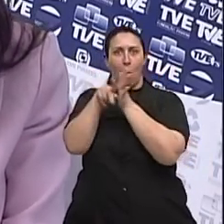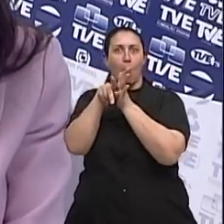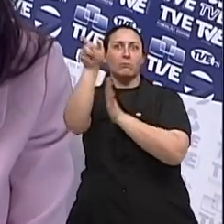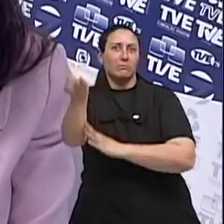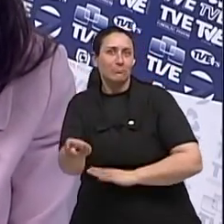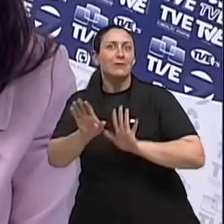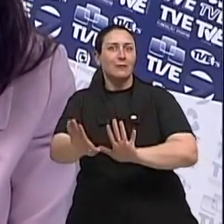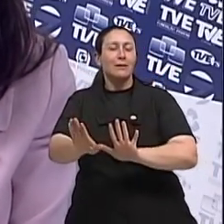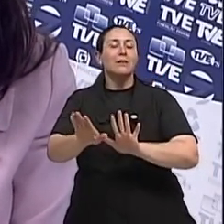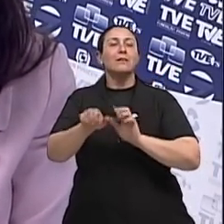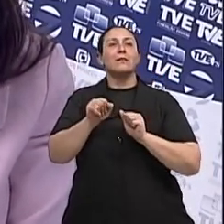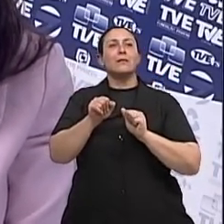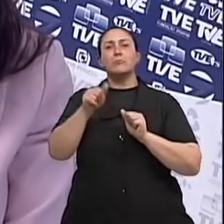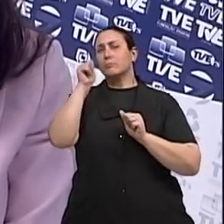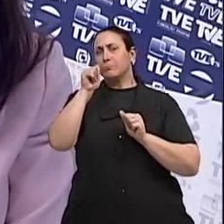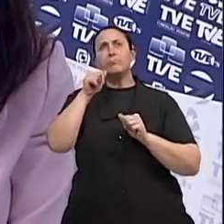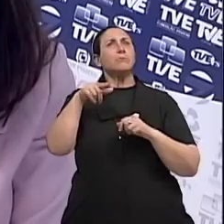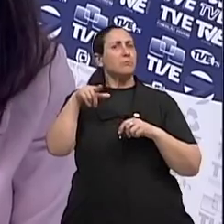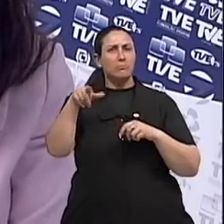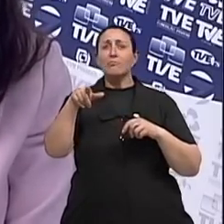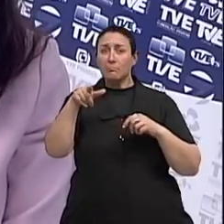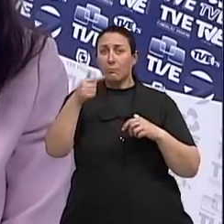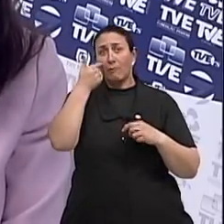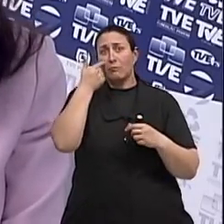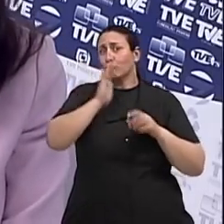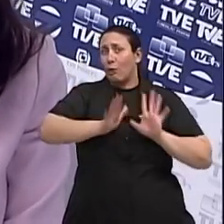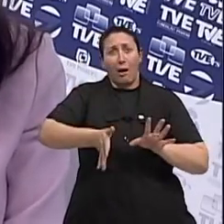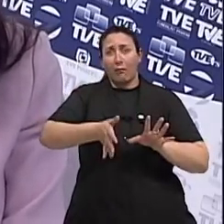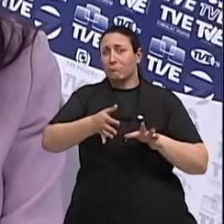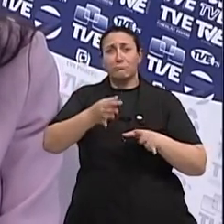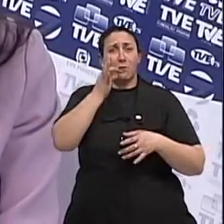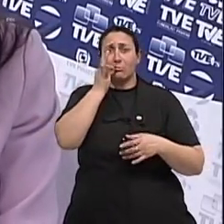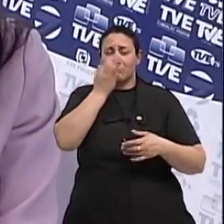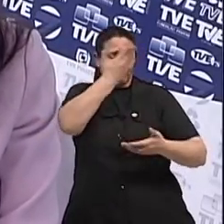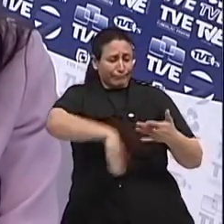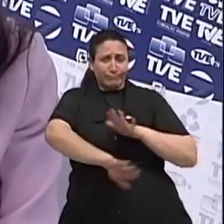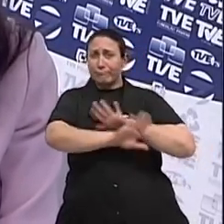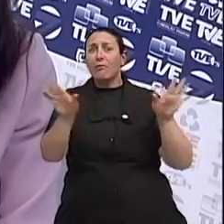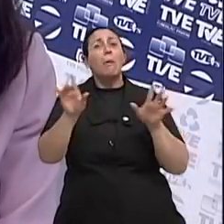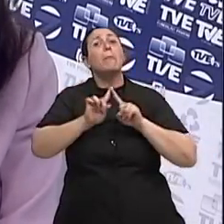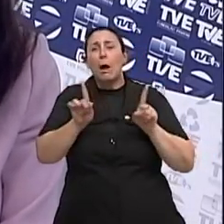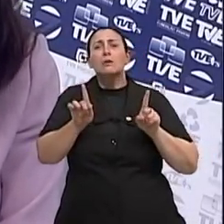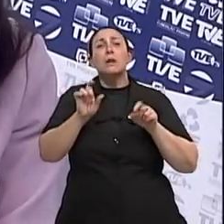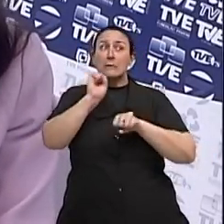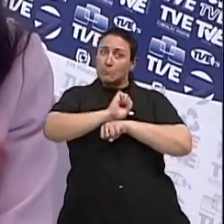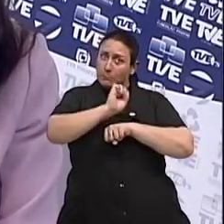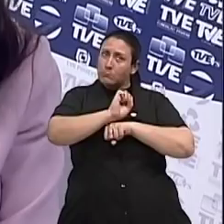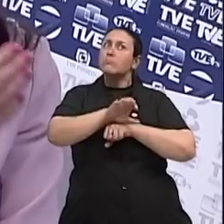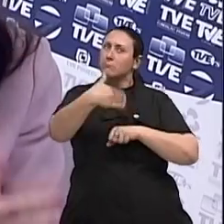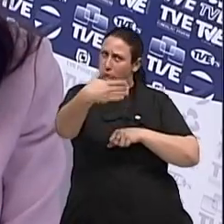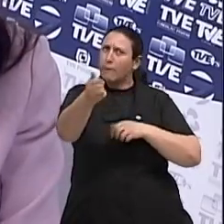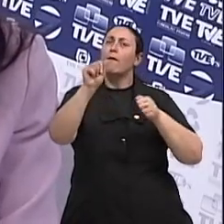Ela está mastectomizada, mutilada, não foi dada a oportunidade de fazer a reconstrução, que